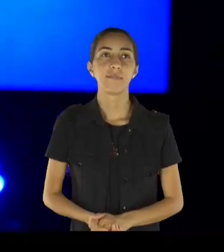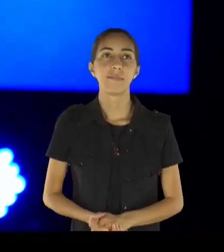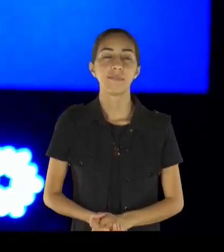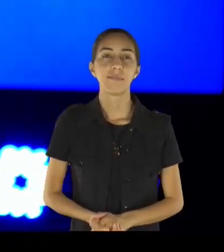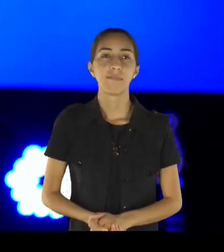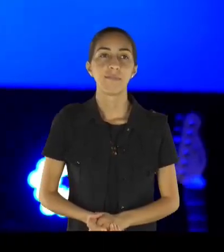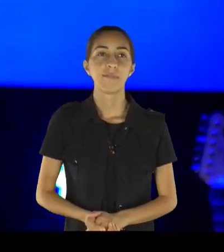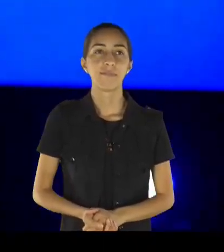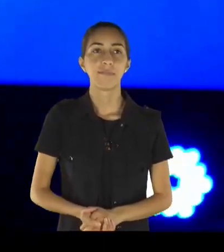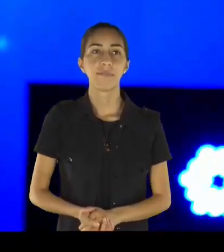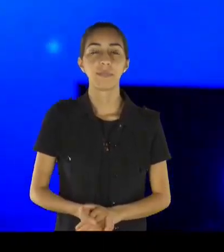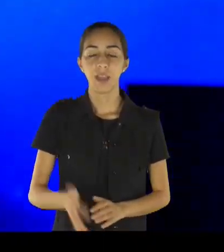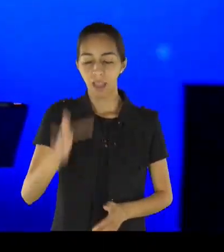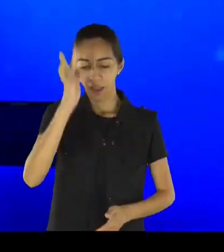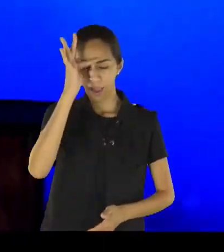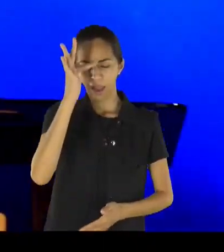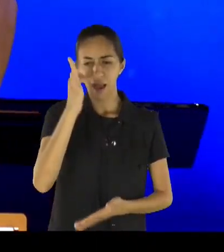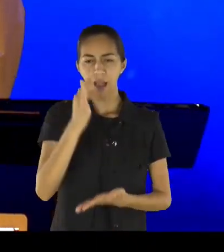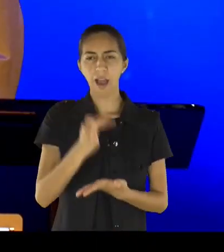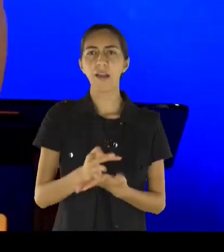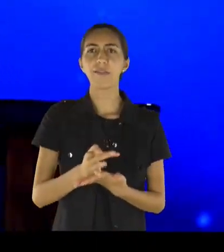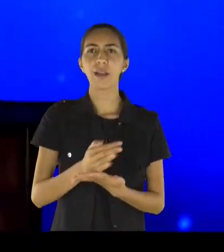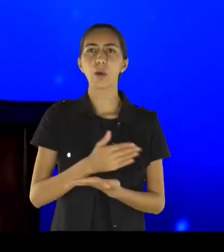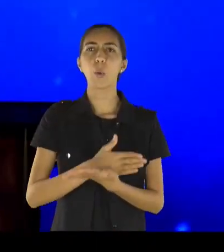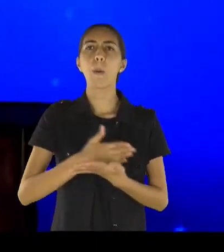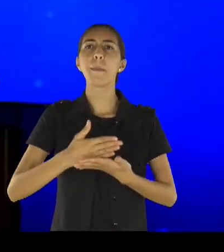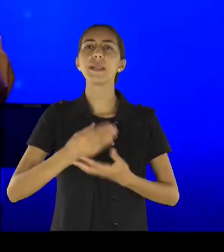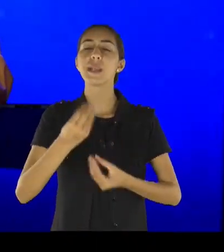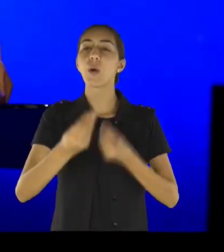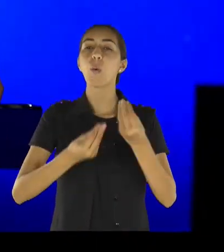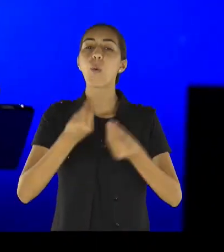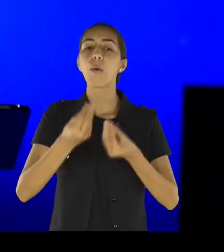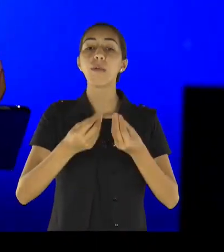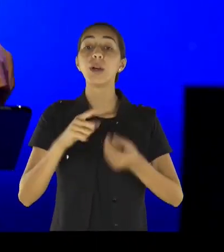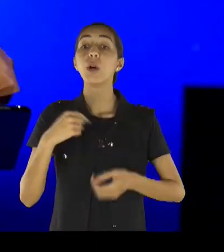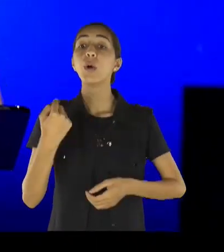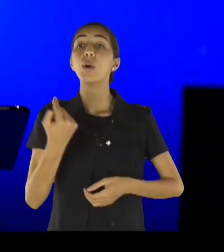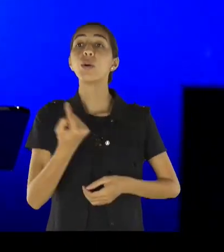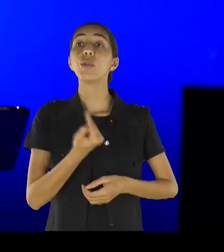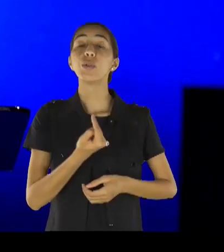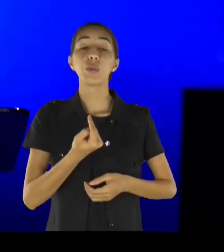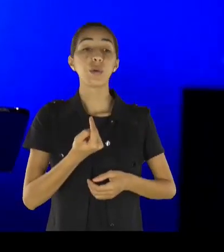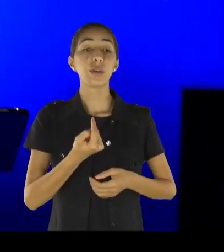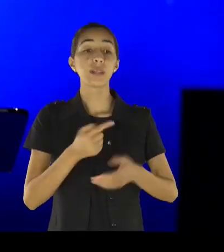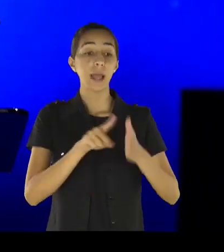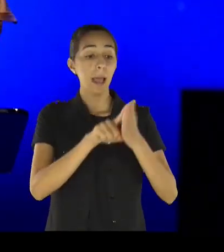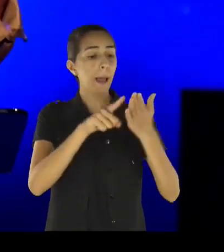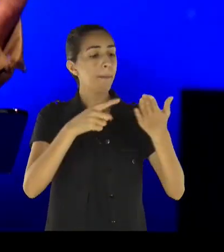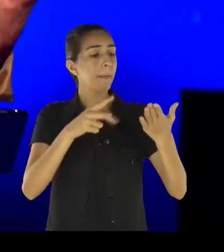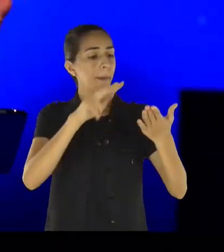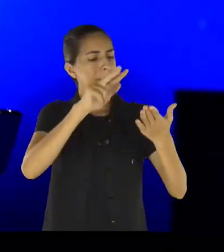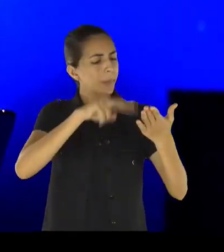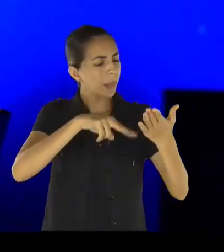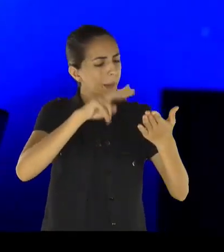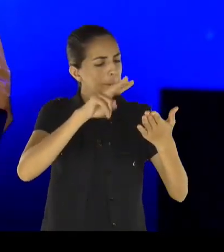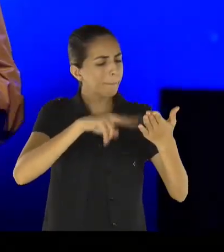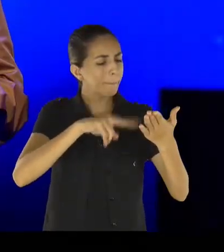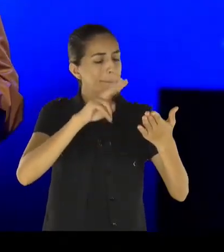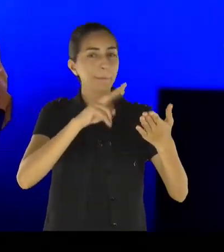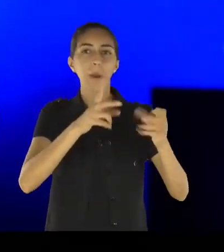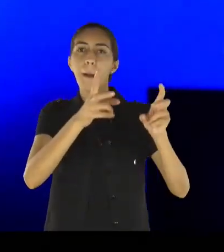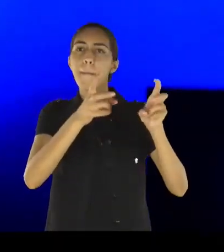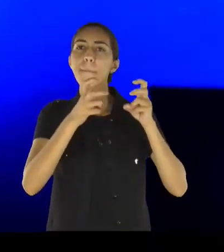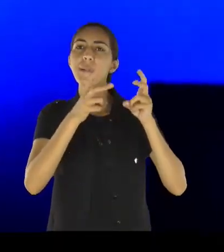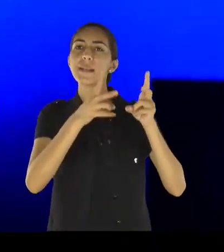fé começa, a fé vem pelo ouvir, a fé vem pelo ouvir, você começa a declarar, vai lá em Salmos, e diz assim, espera no Senhor a minha alma,